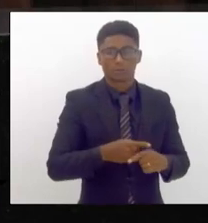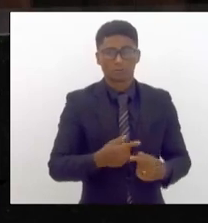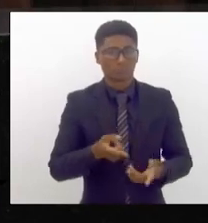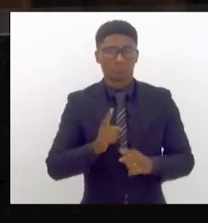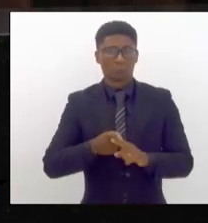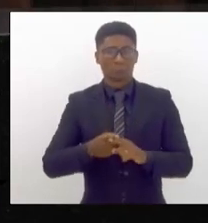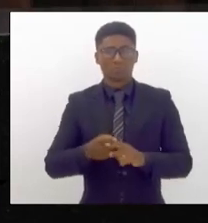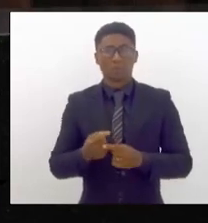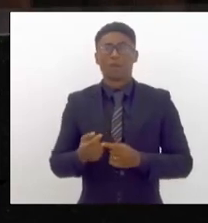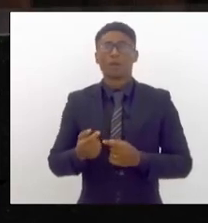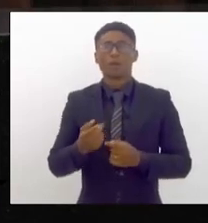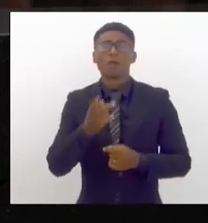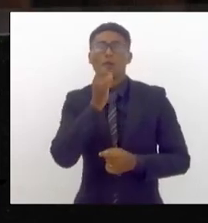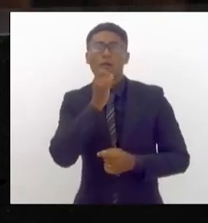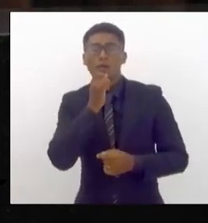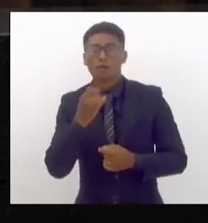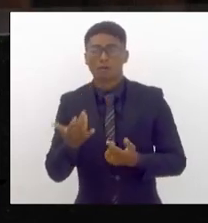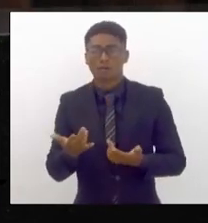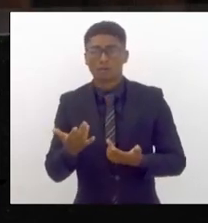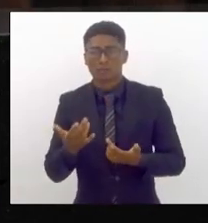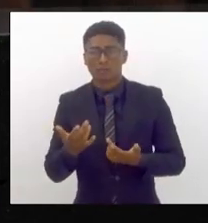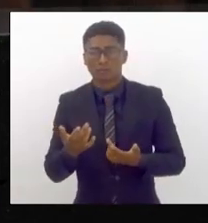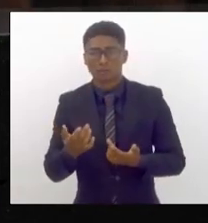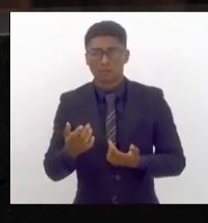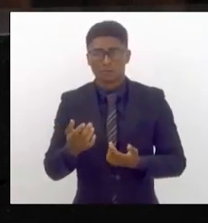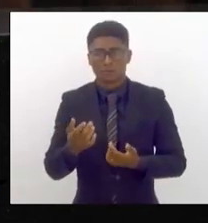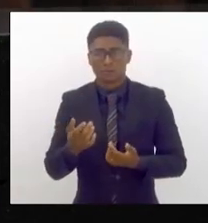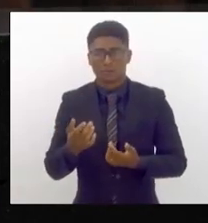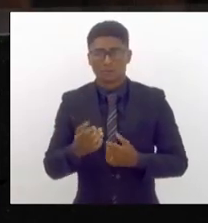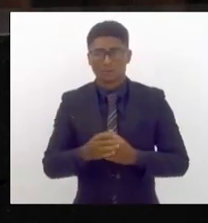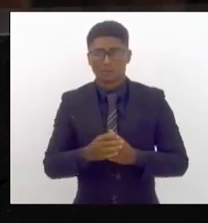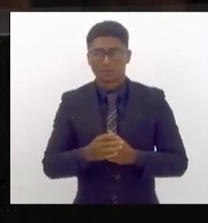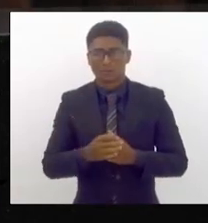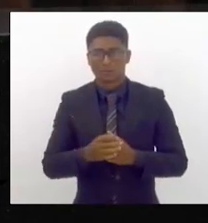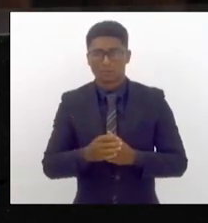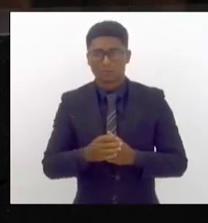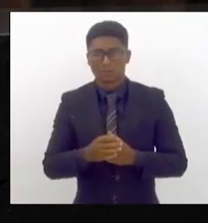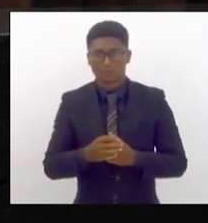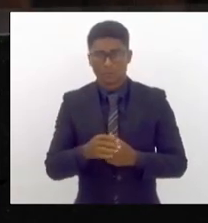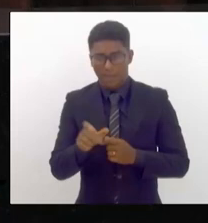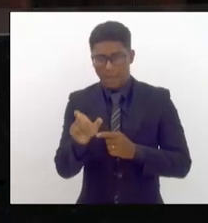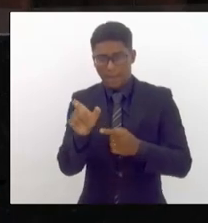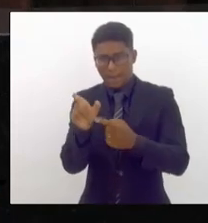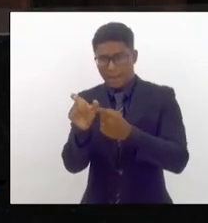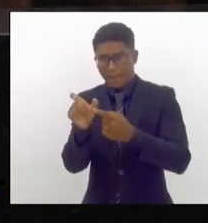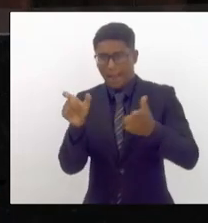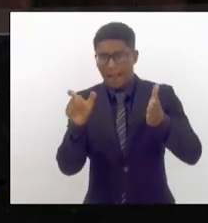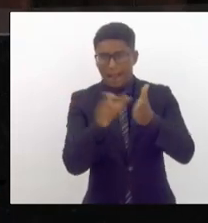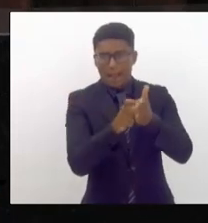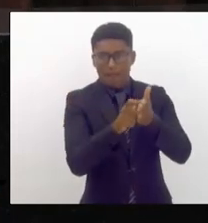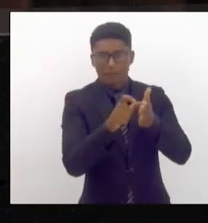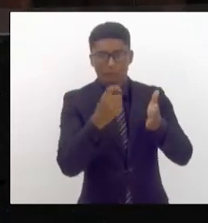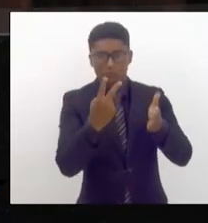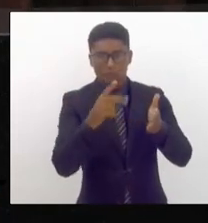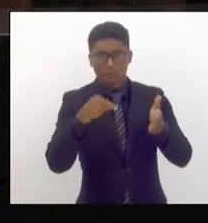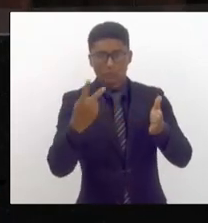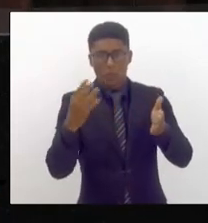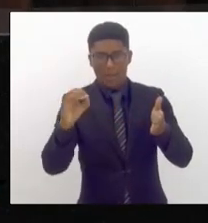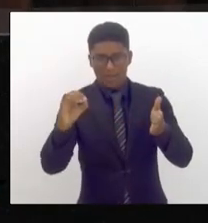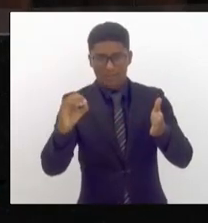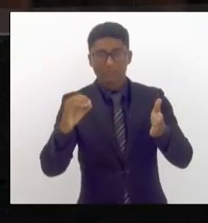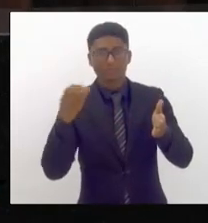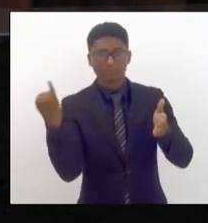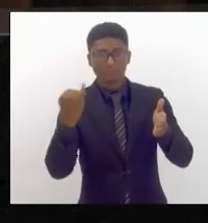subsídio deputado dos Paulo de 2,40 por bilhete único é importante porque o passageiro da